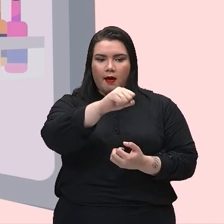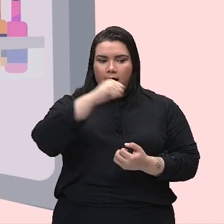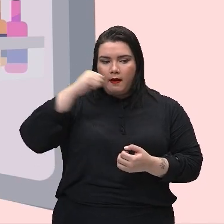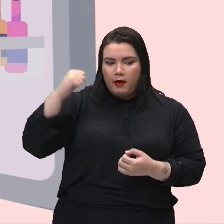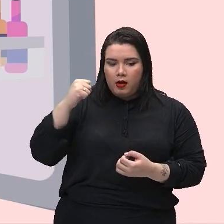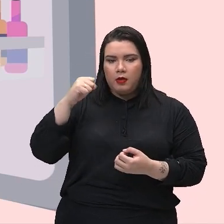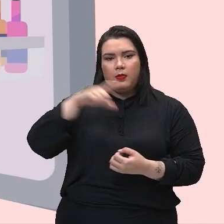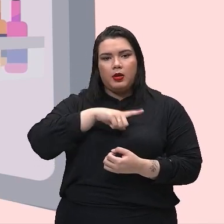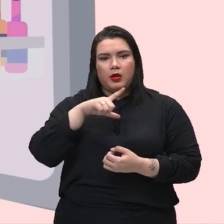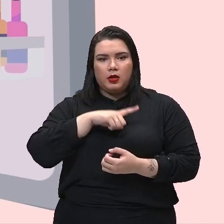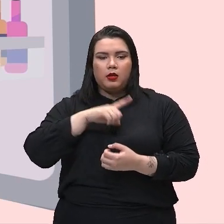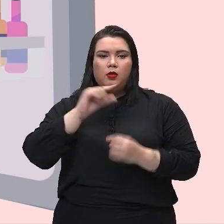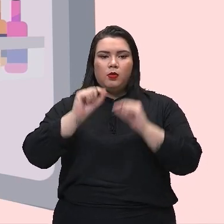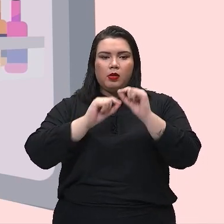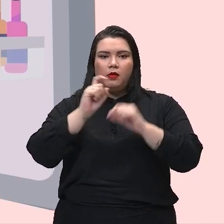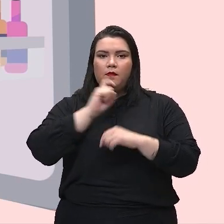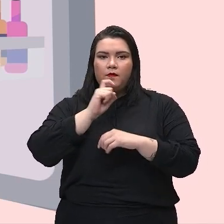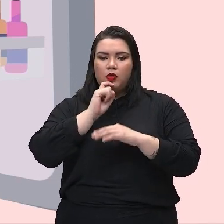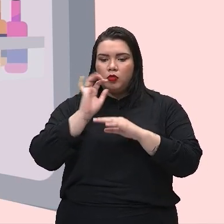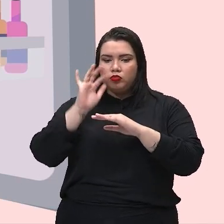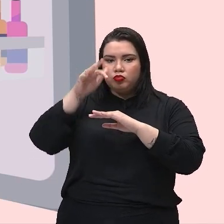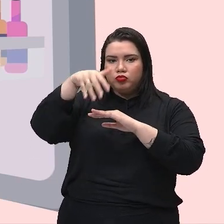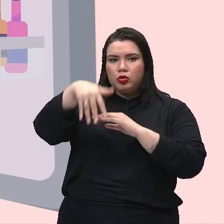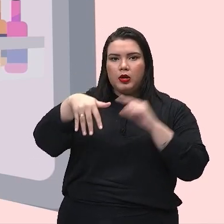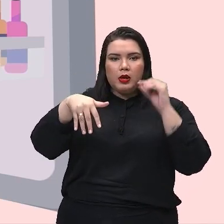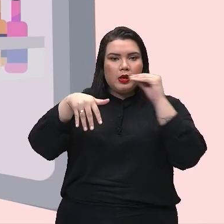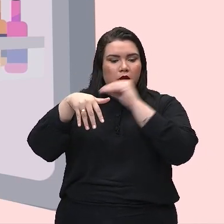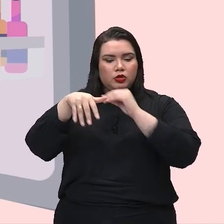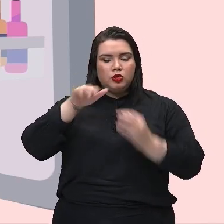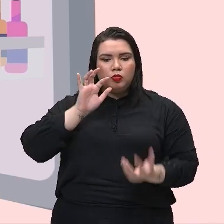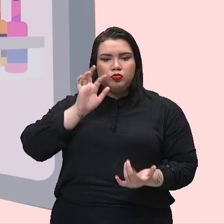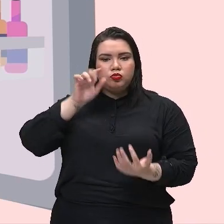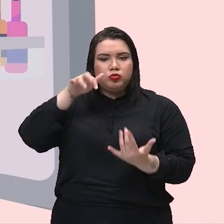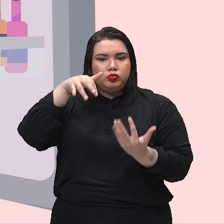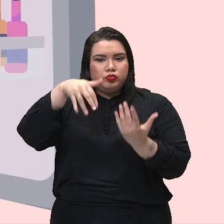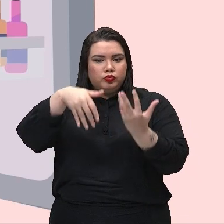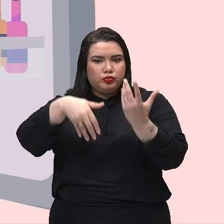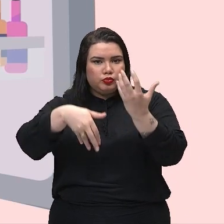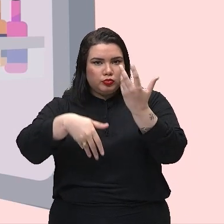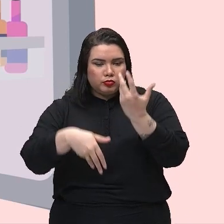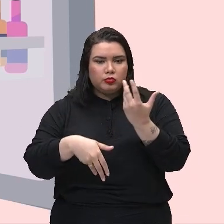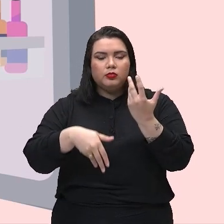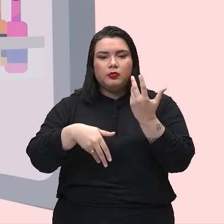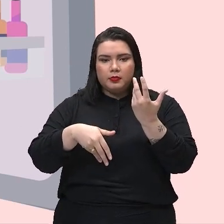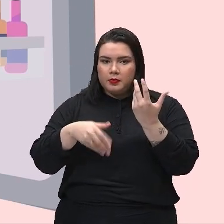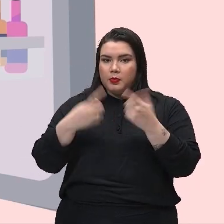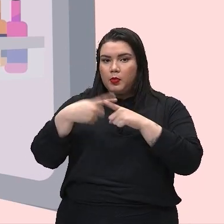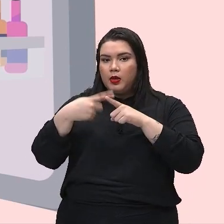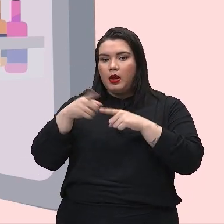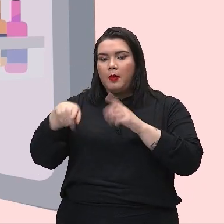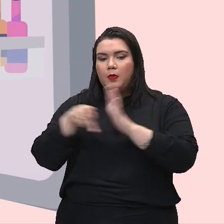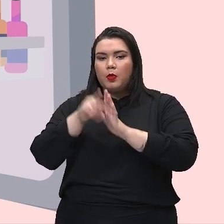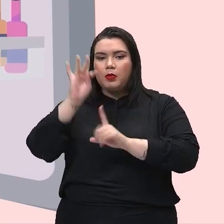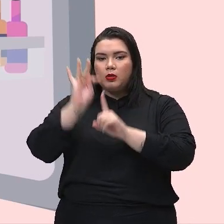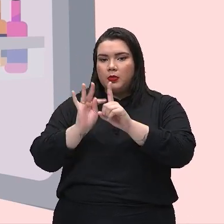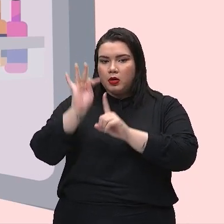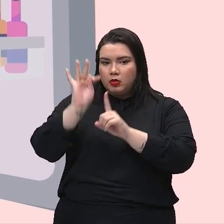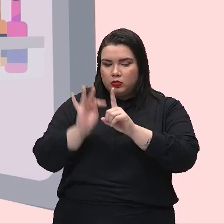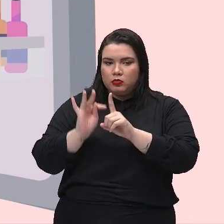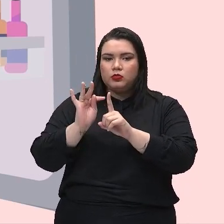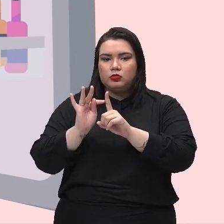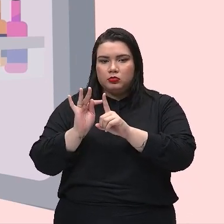aí está o processo de convecção térmica entre as massas de ar que estão nesse ambiente, e ele vai sendo